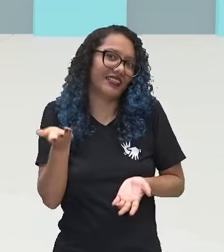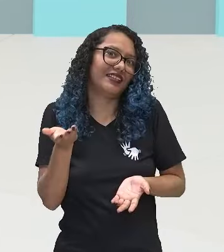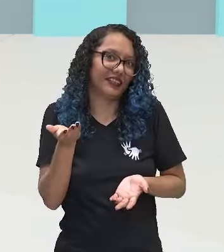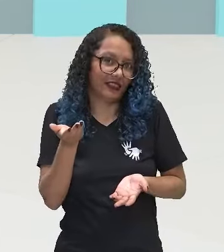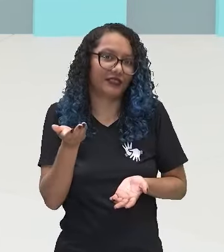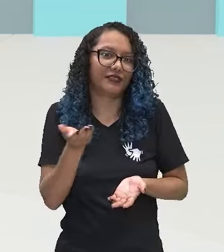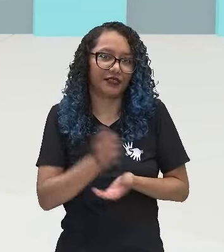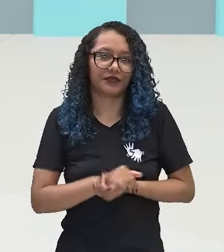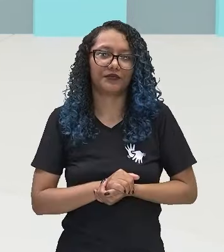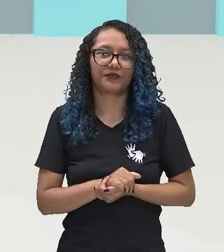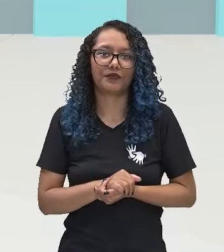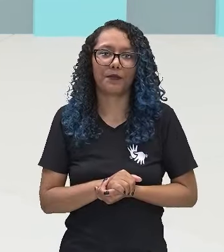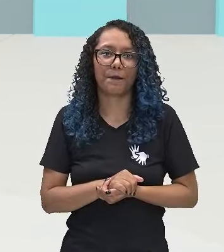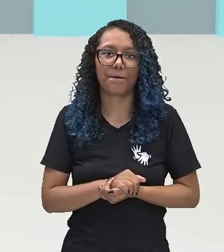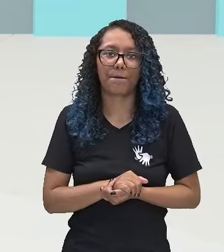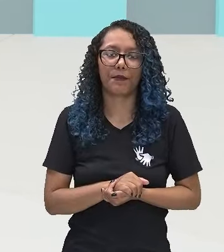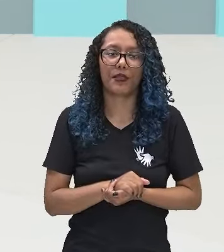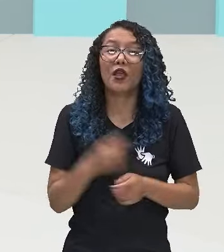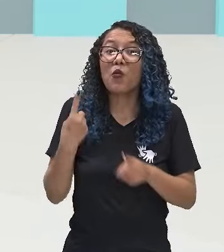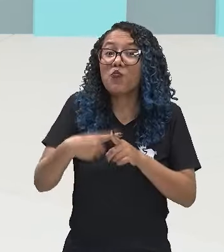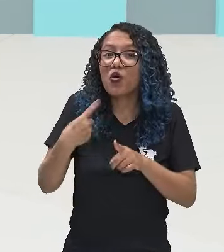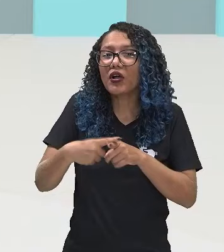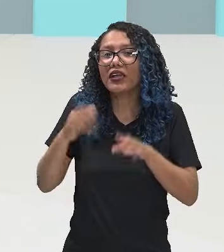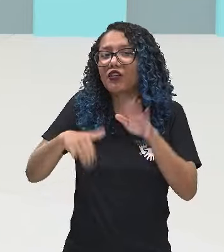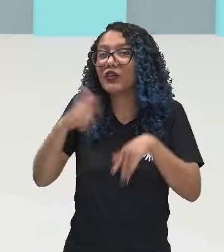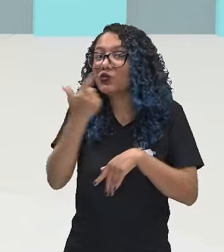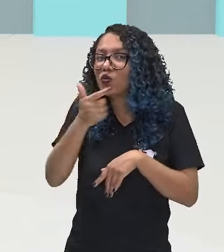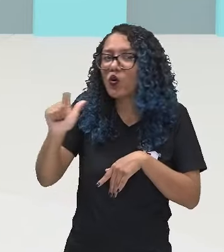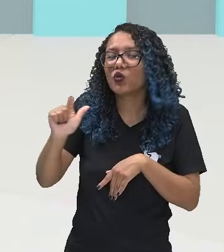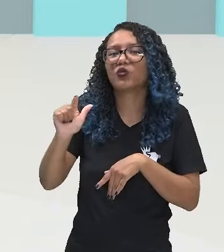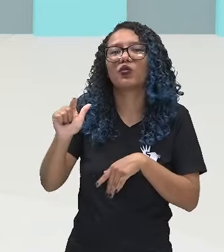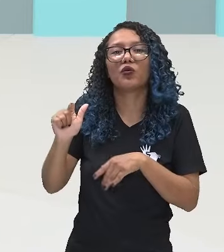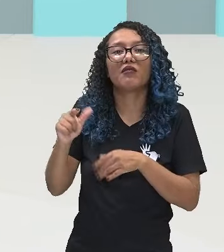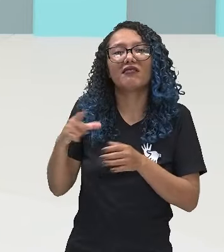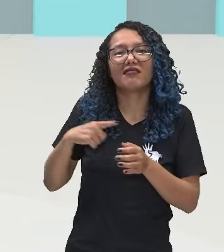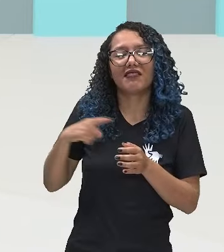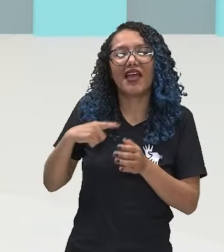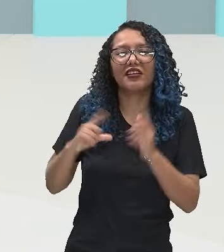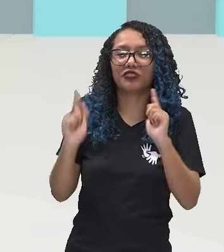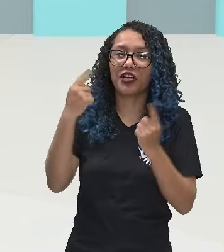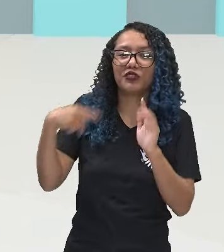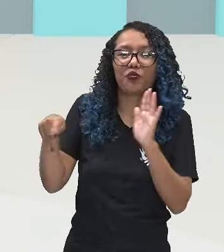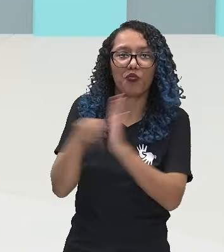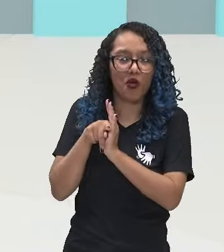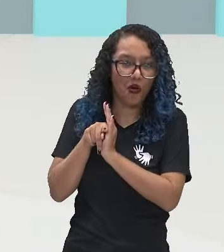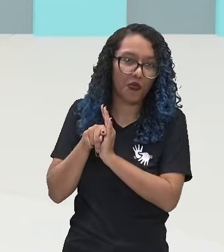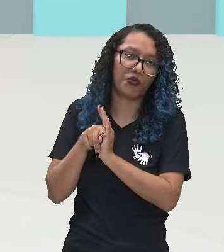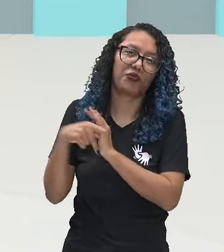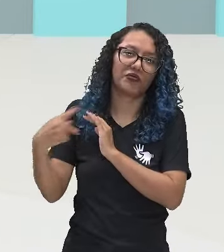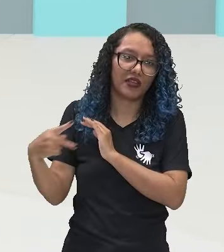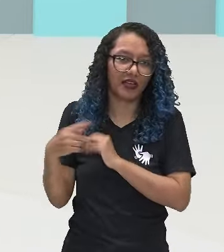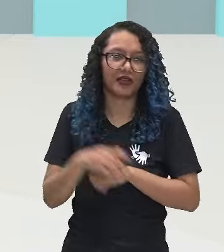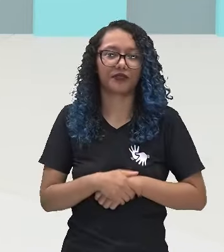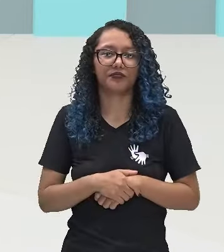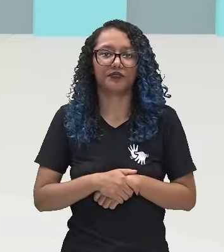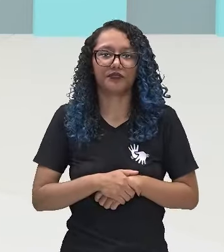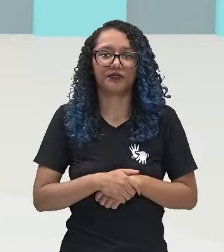que possua outro repertório gestual. Por isso, além da linguagem, dos gestos da nossa cultura, devemos aprender